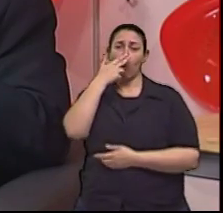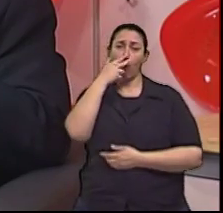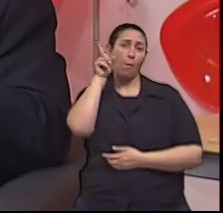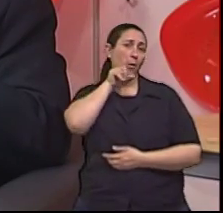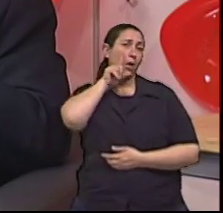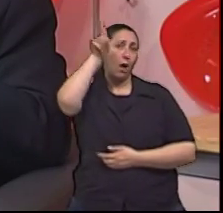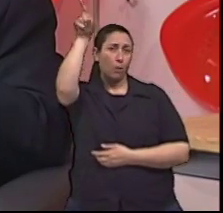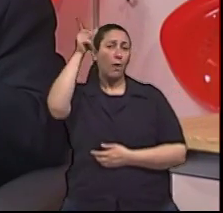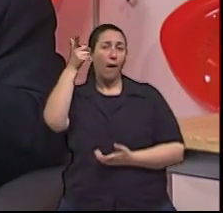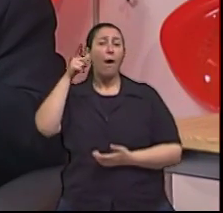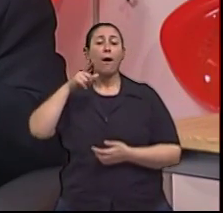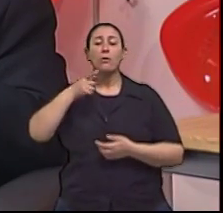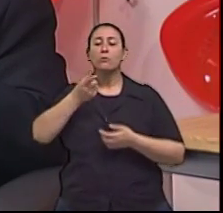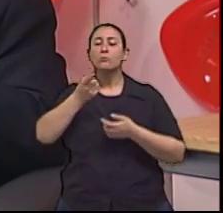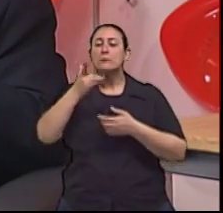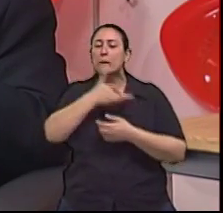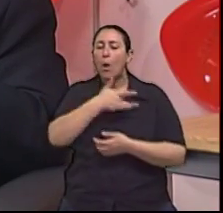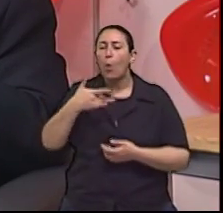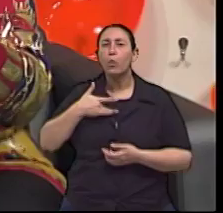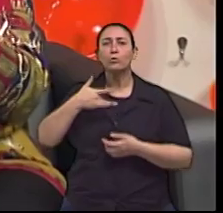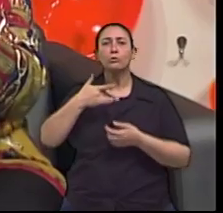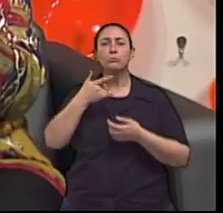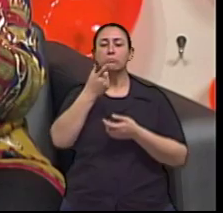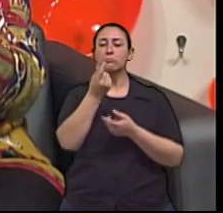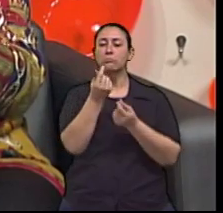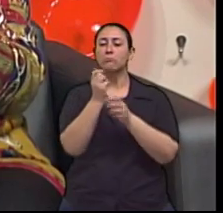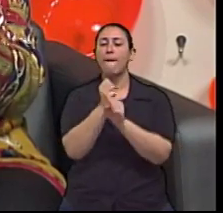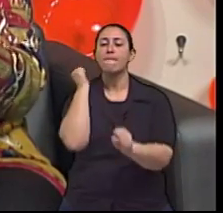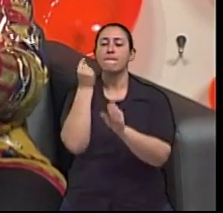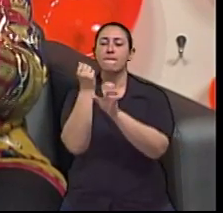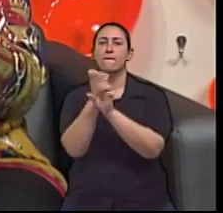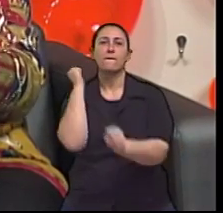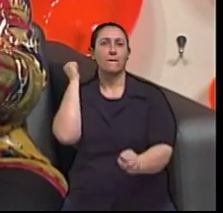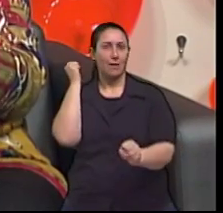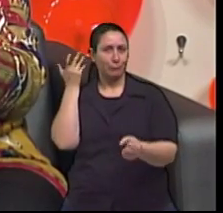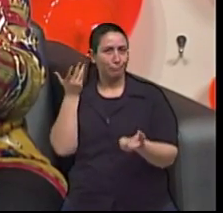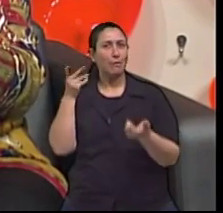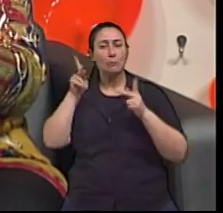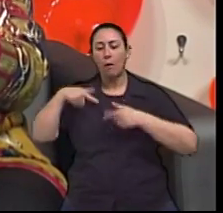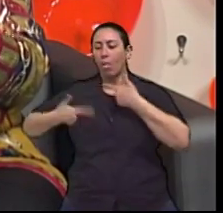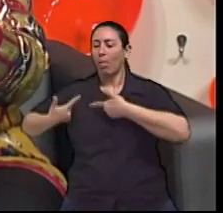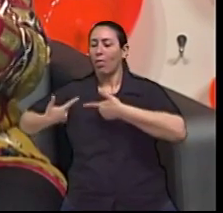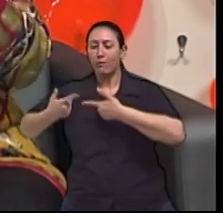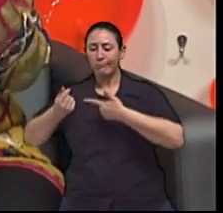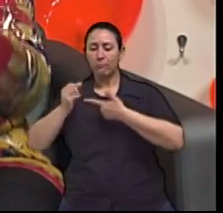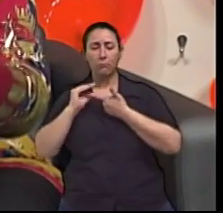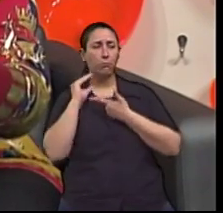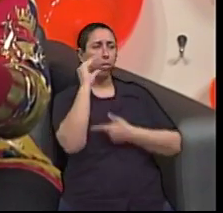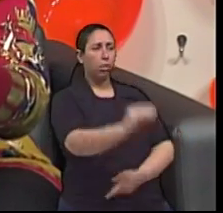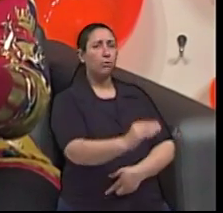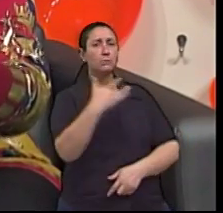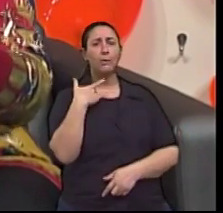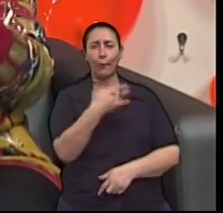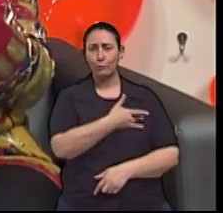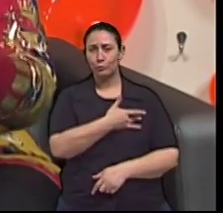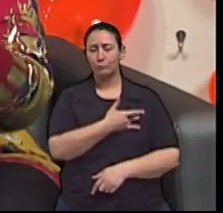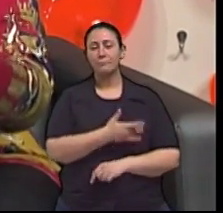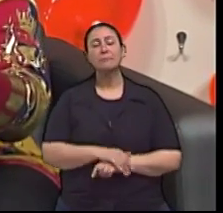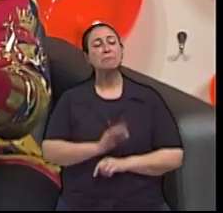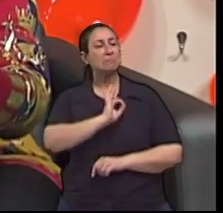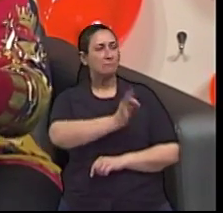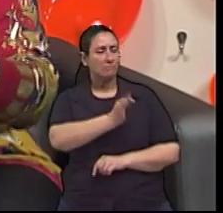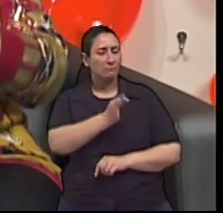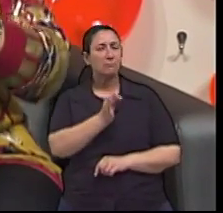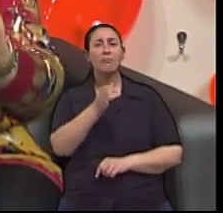Claro. Estou finalizando o programa, mas só queria que o senhor me confirmasse ou não. Qualquer idade é